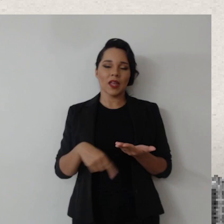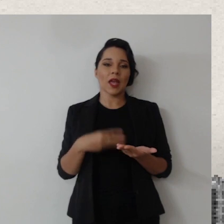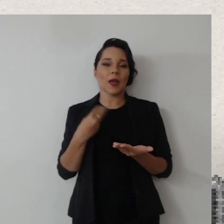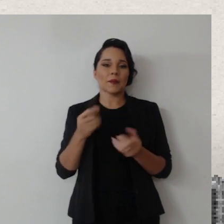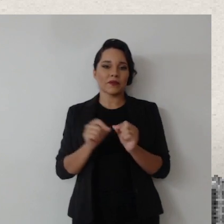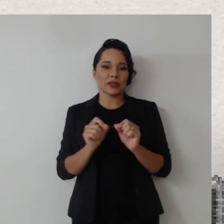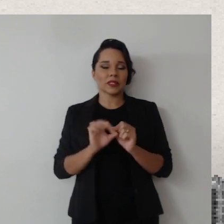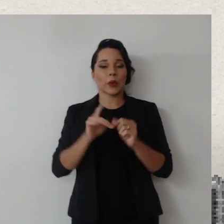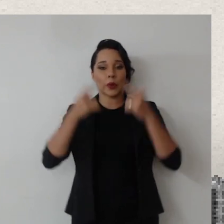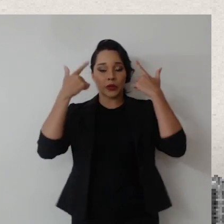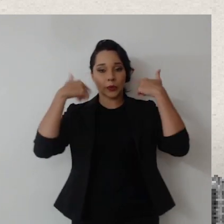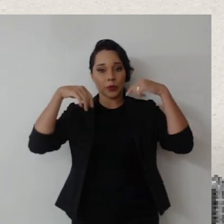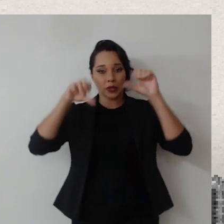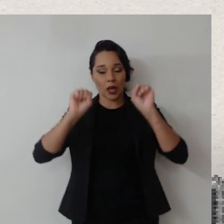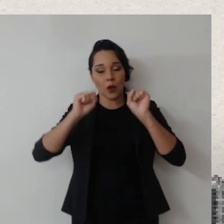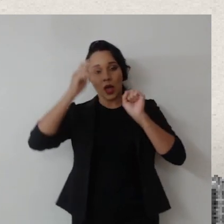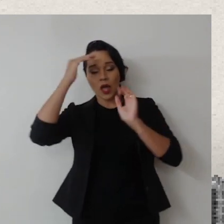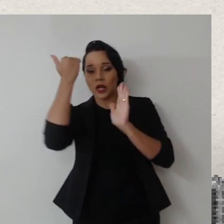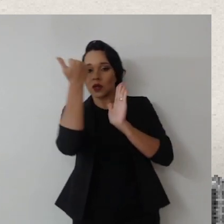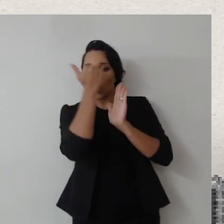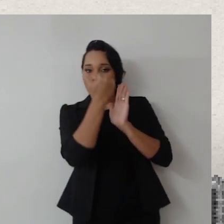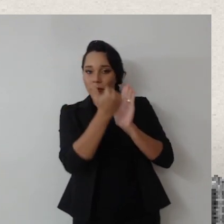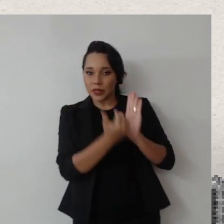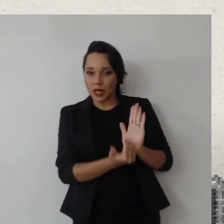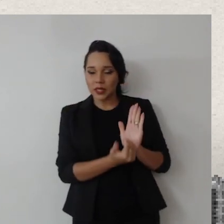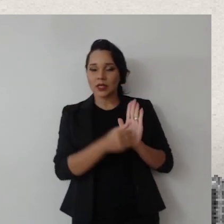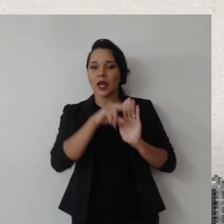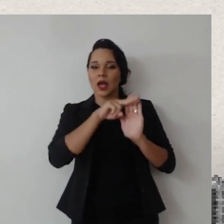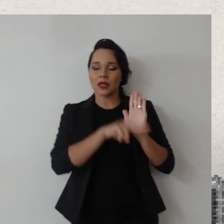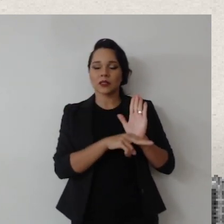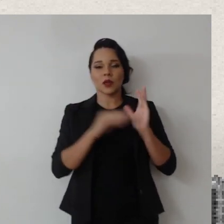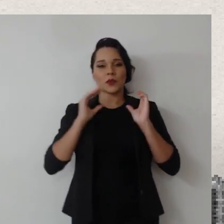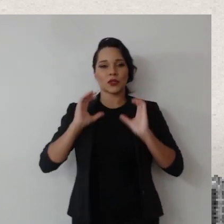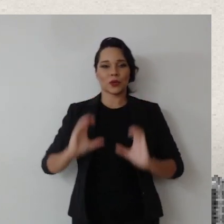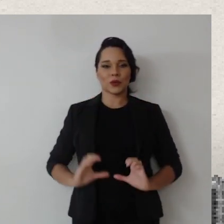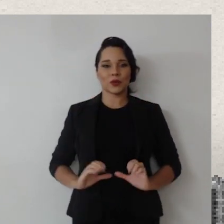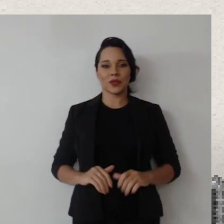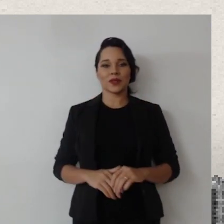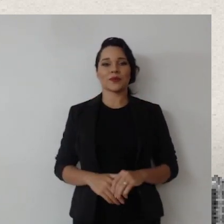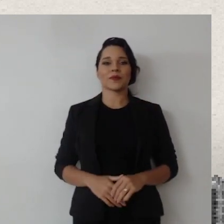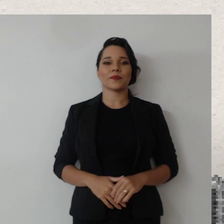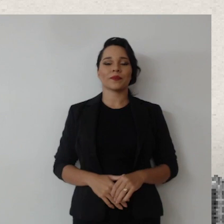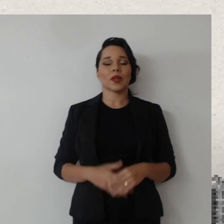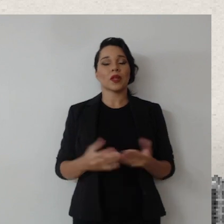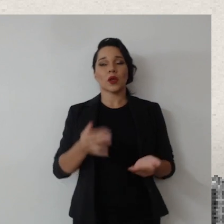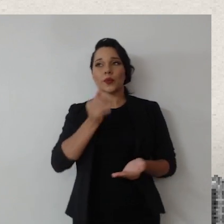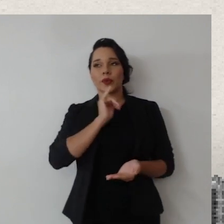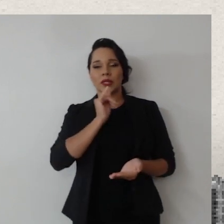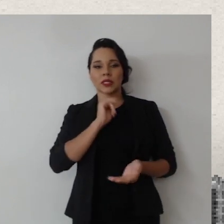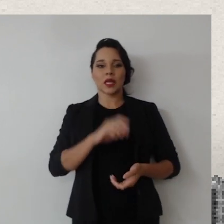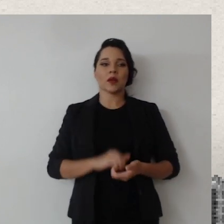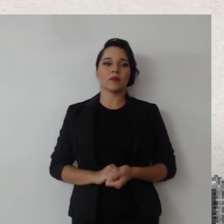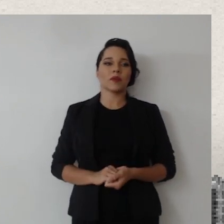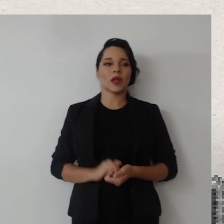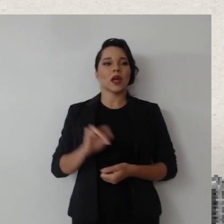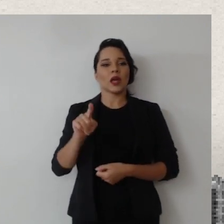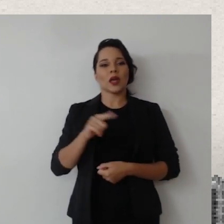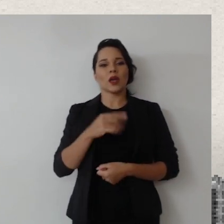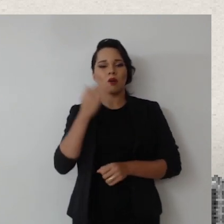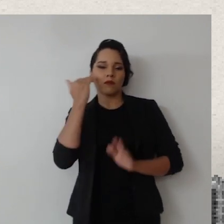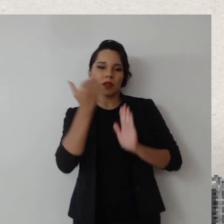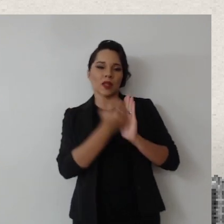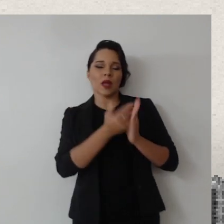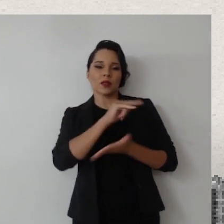faça com que o tribunal siga essas normas de conduta. Como exemplo, eu cito a